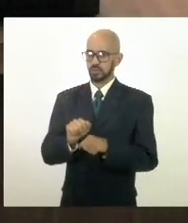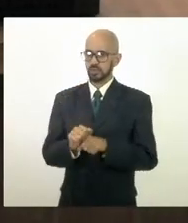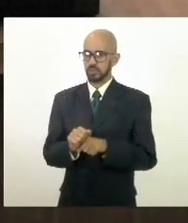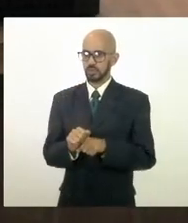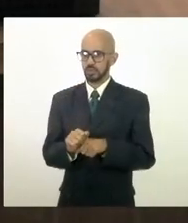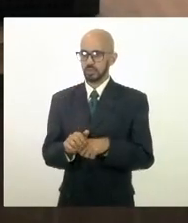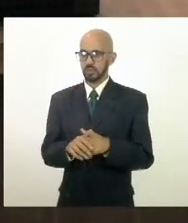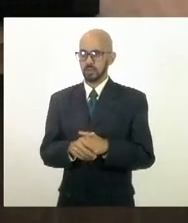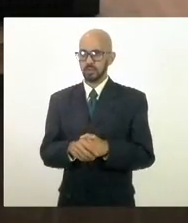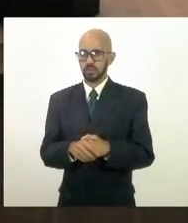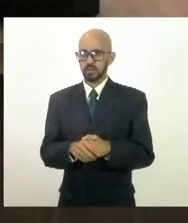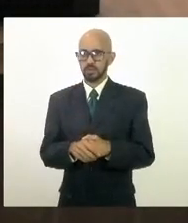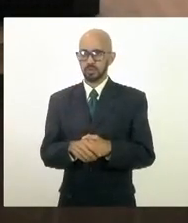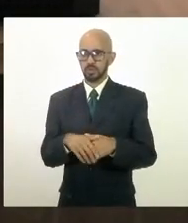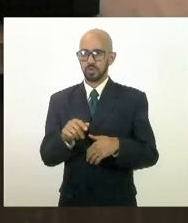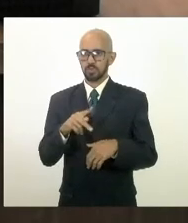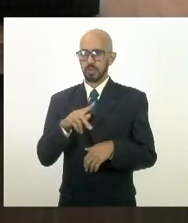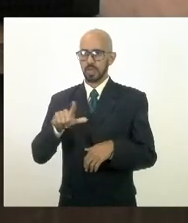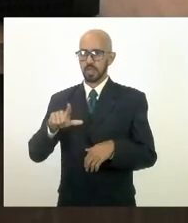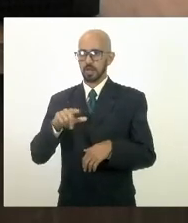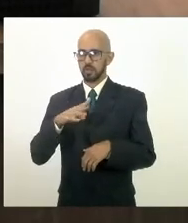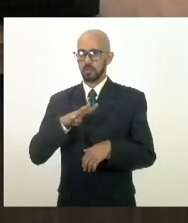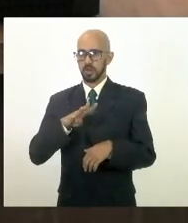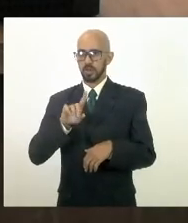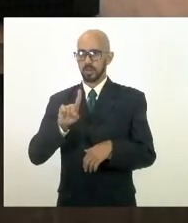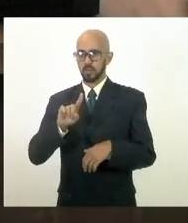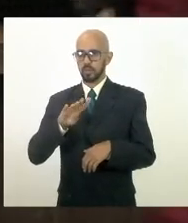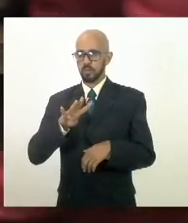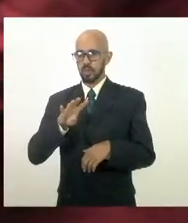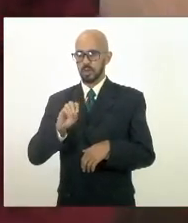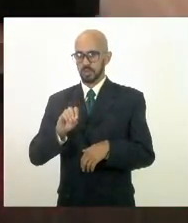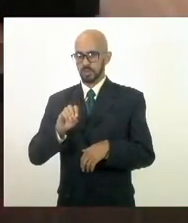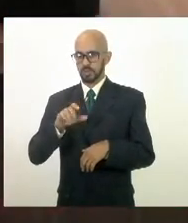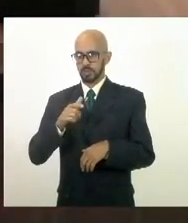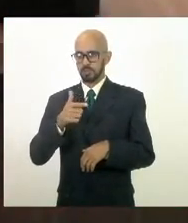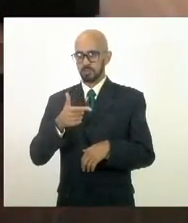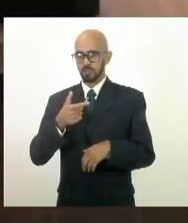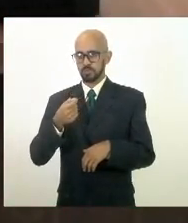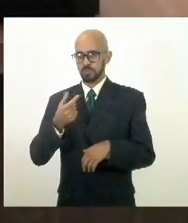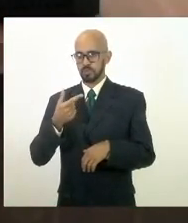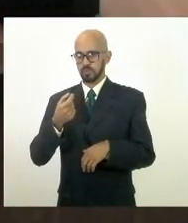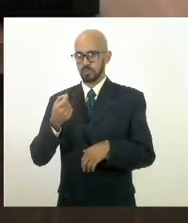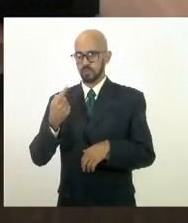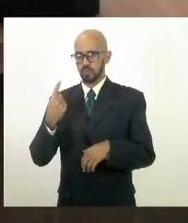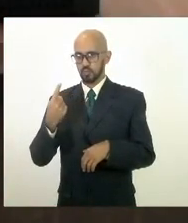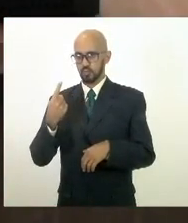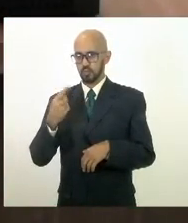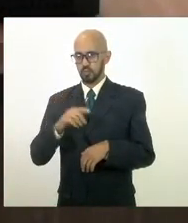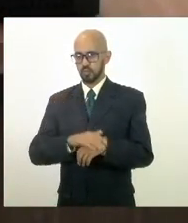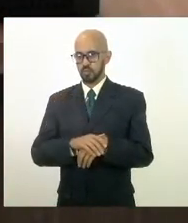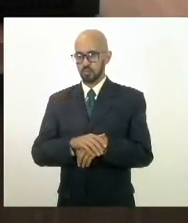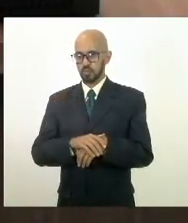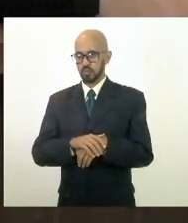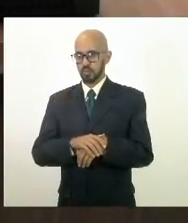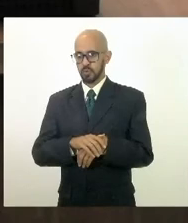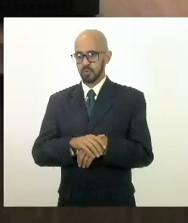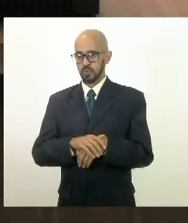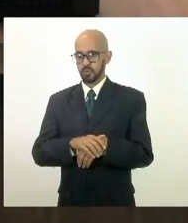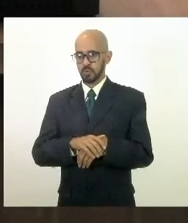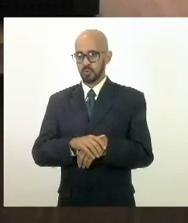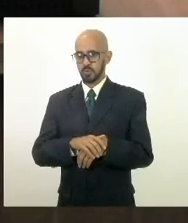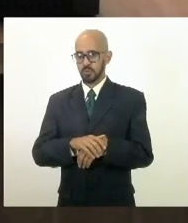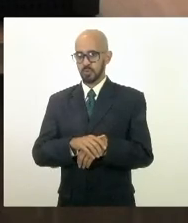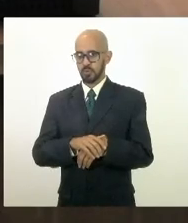amanhã o projeto de lei 4140 de 2001 porque queria ver se podia retirar ele de pauta